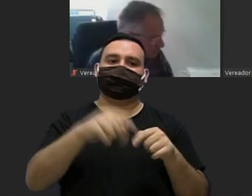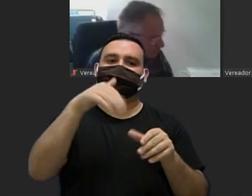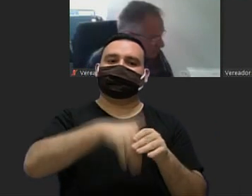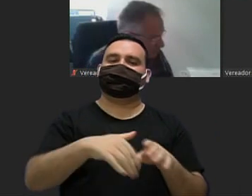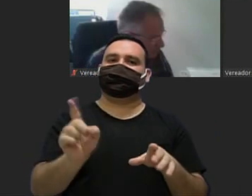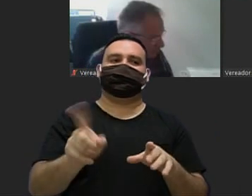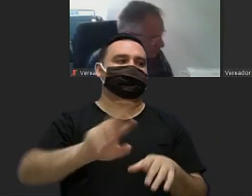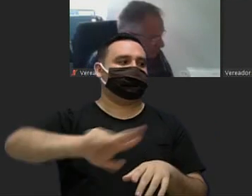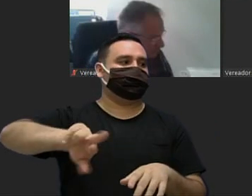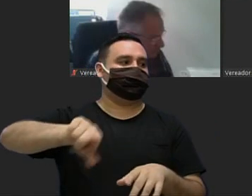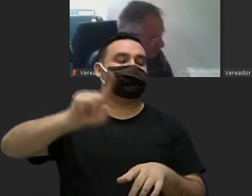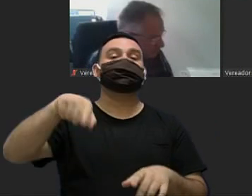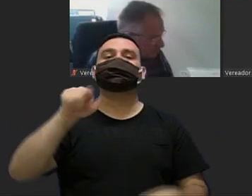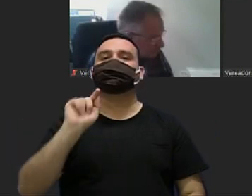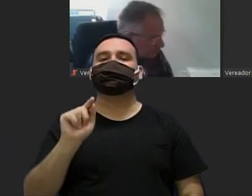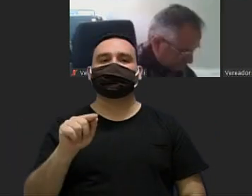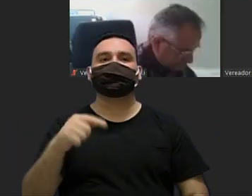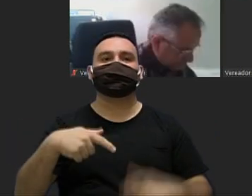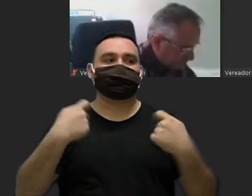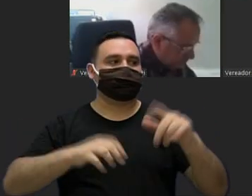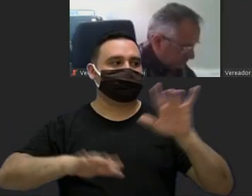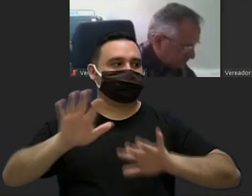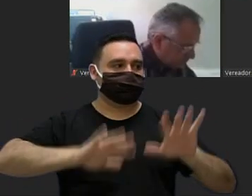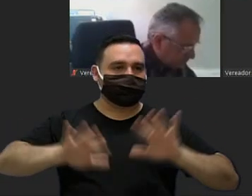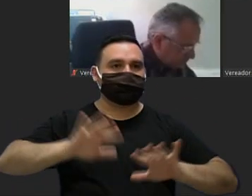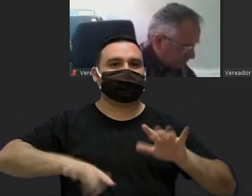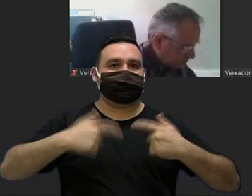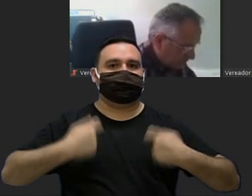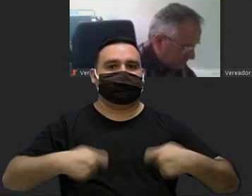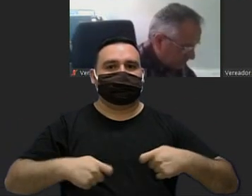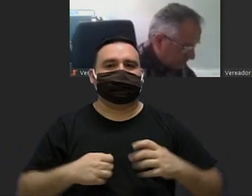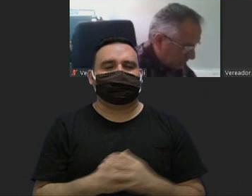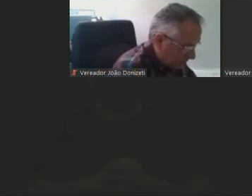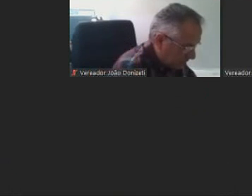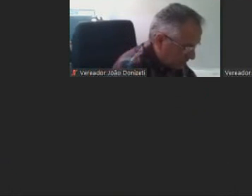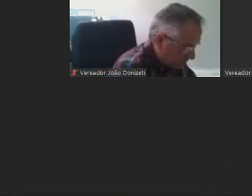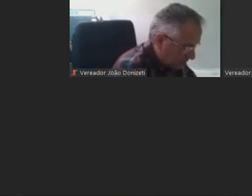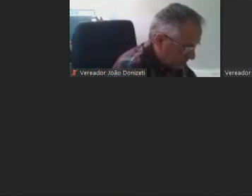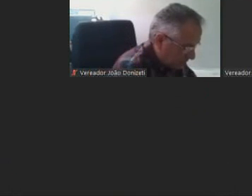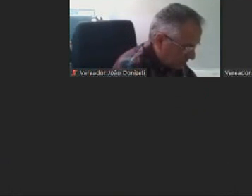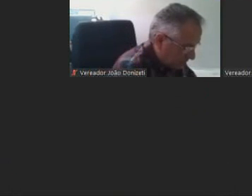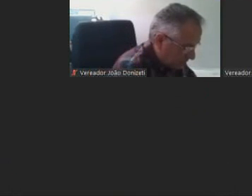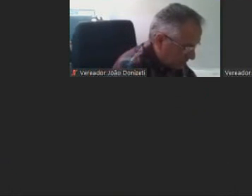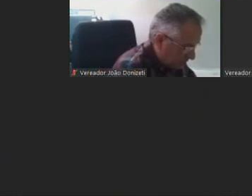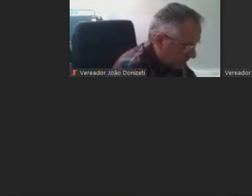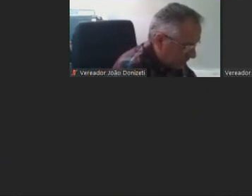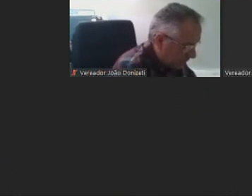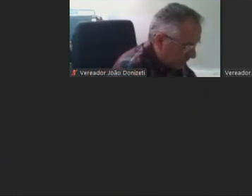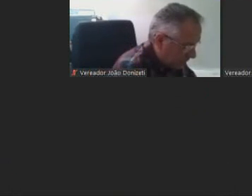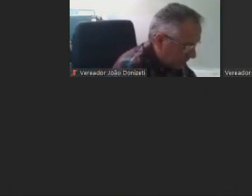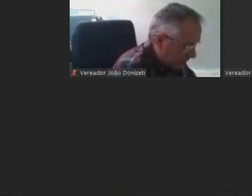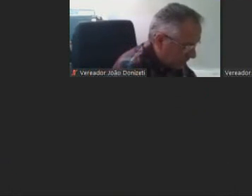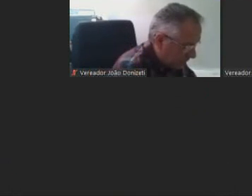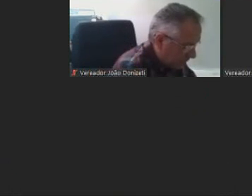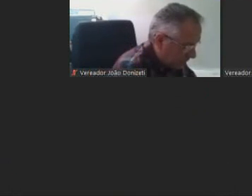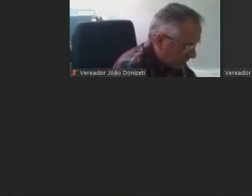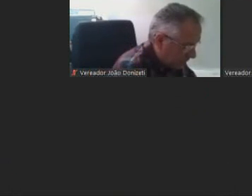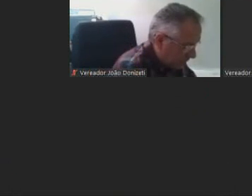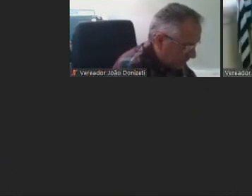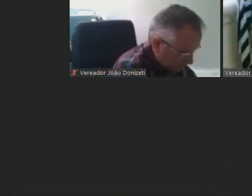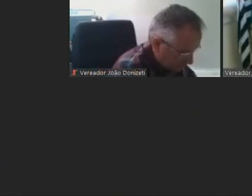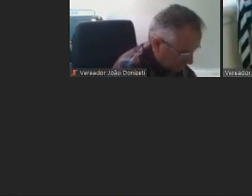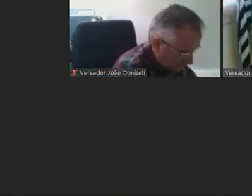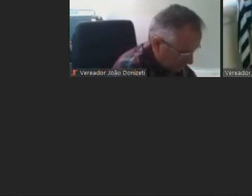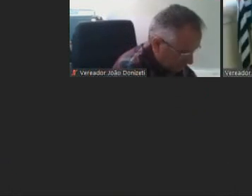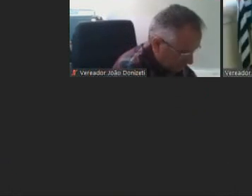voto não mas tem que tomar esse cuidado mesmo gente esse projeto ele não fala de quem que é a obrigação se é da prefeitura se é da